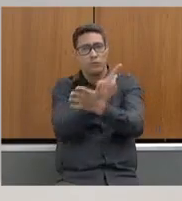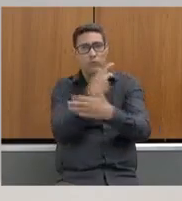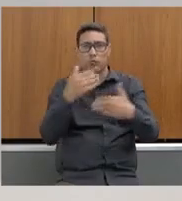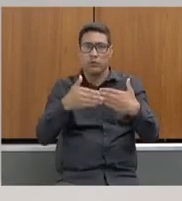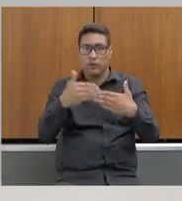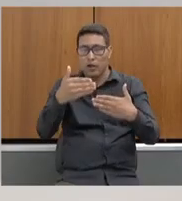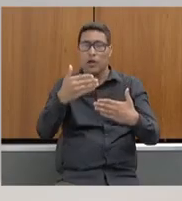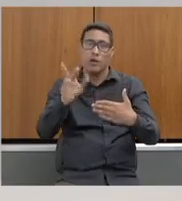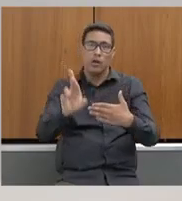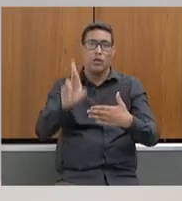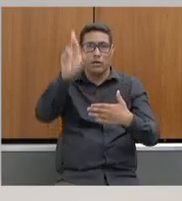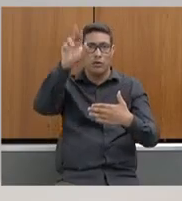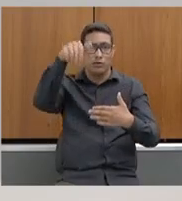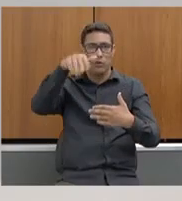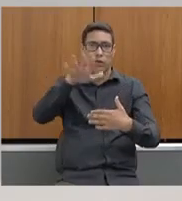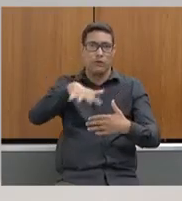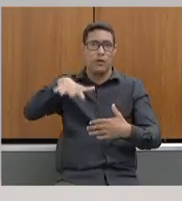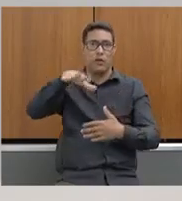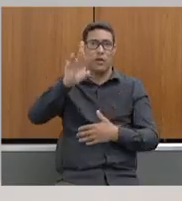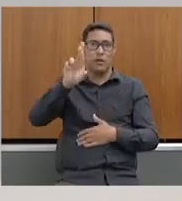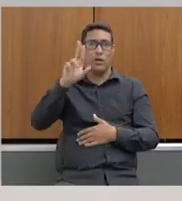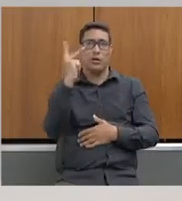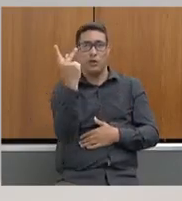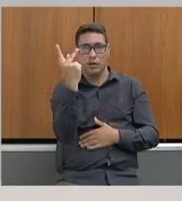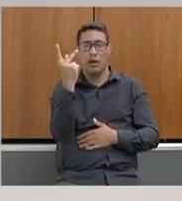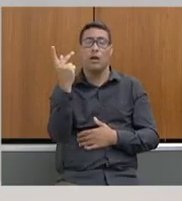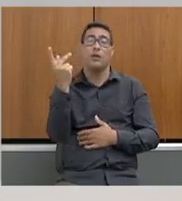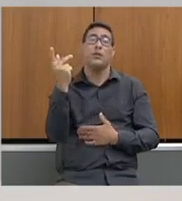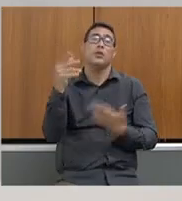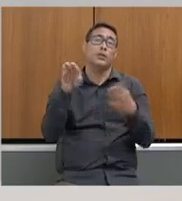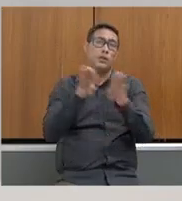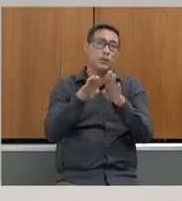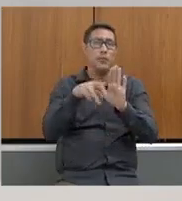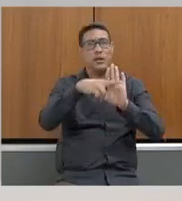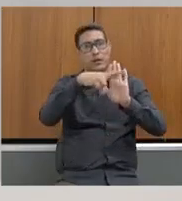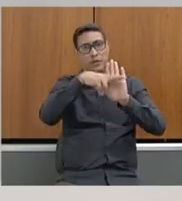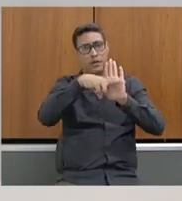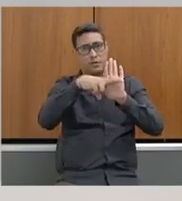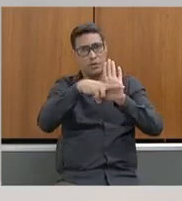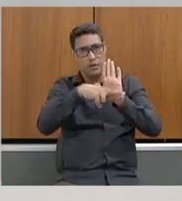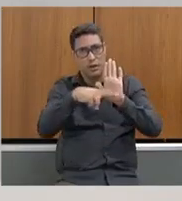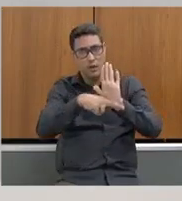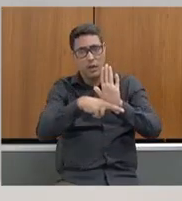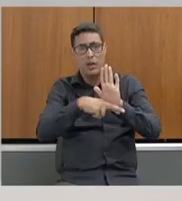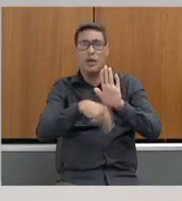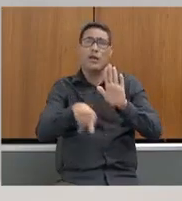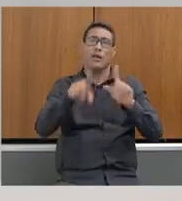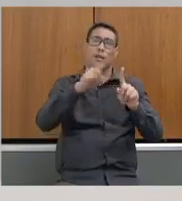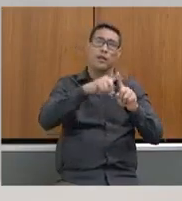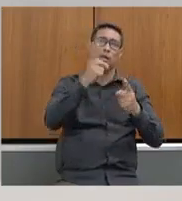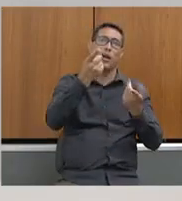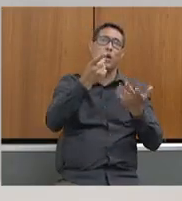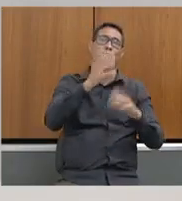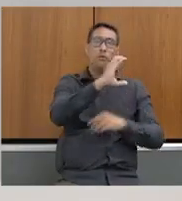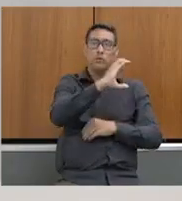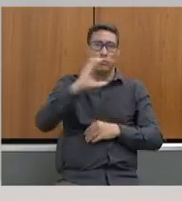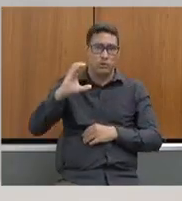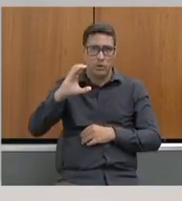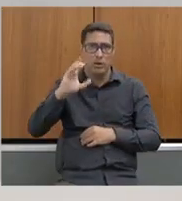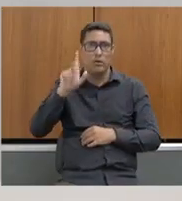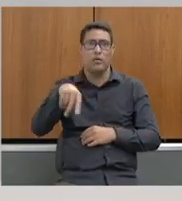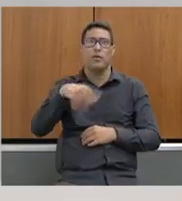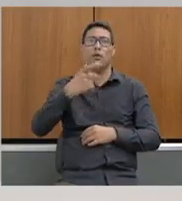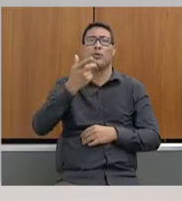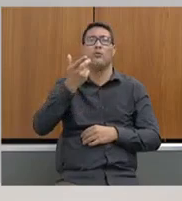a nossa área de recursos humanos, inclusive, a partir de regras estabelecidas pela CEPLAG, pela Coordenação Central de